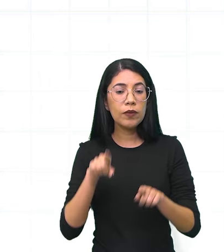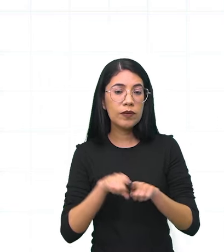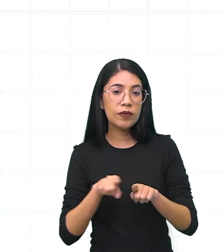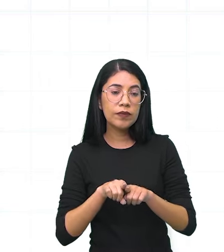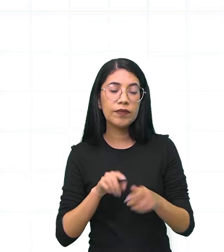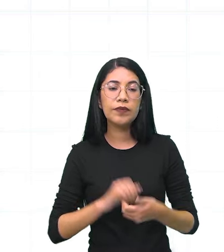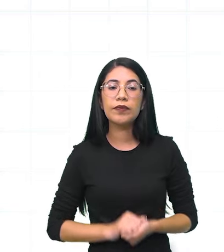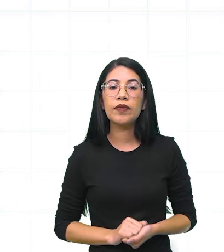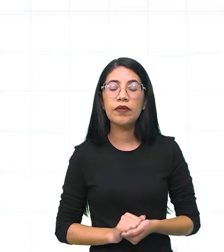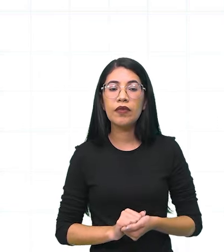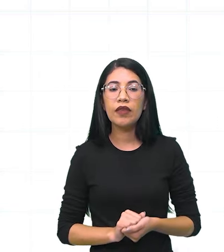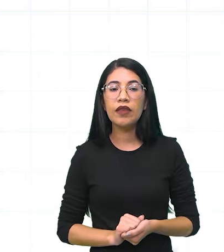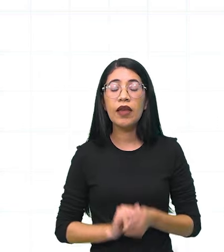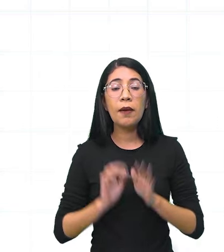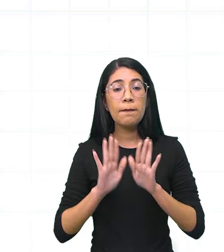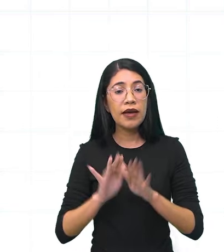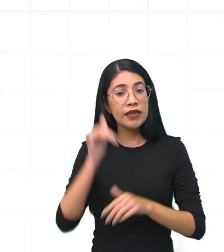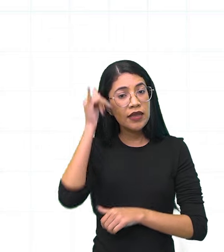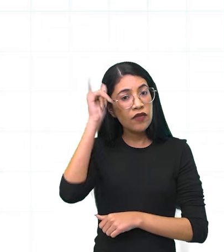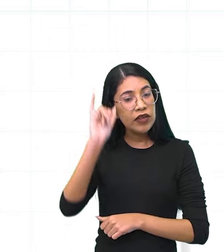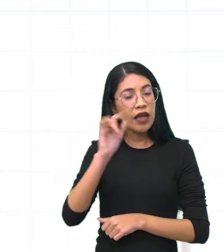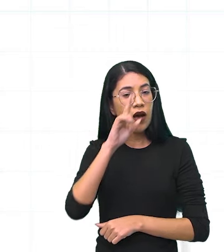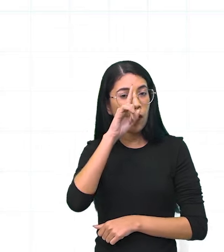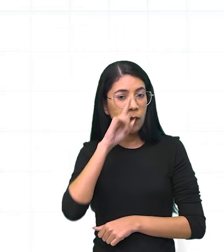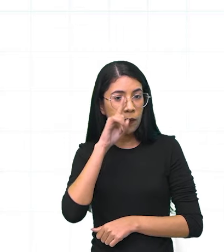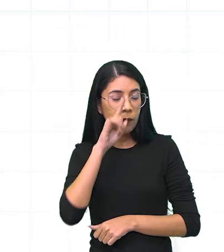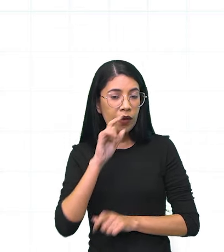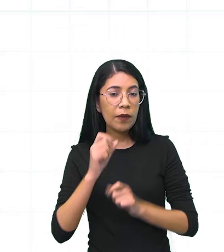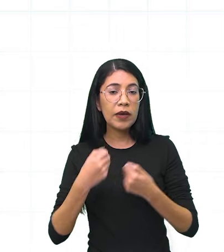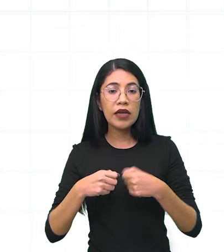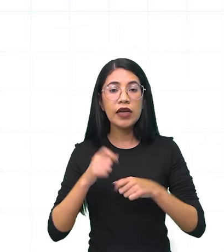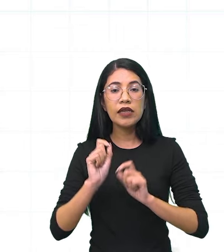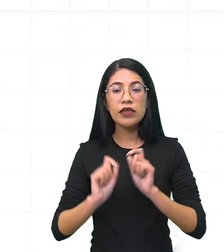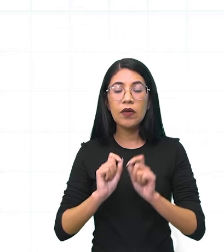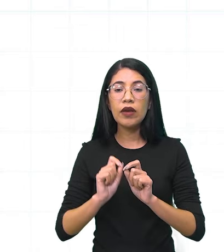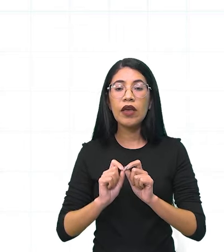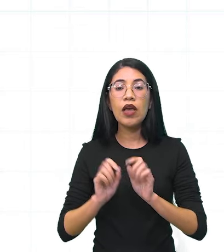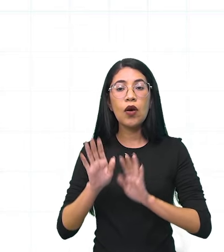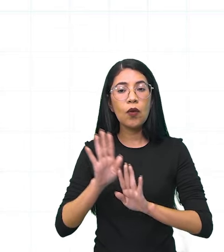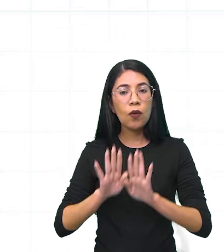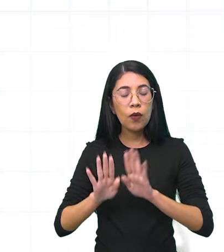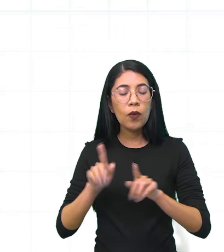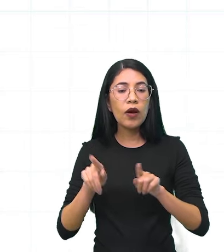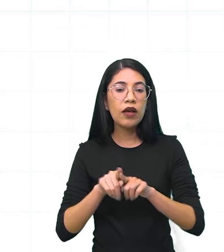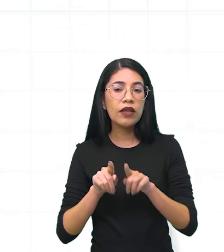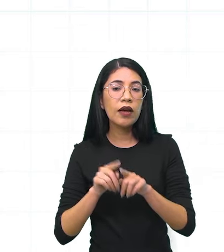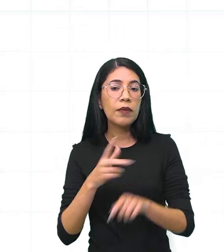Para não correr risco, é preciso se cuidar e tomar as